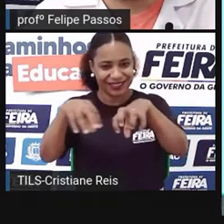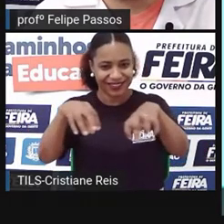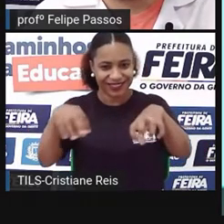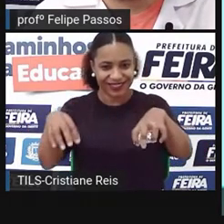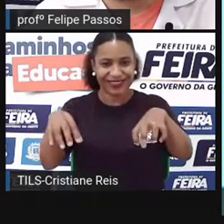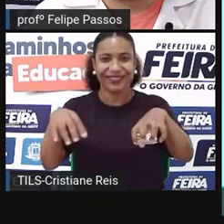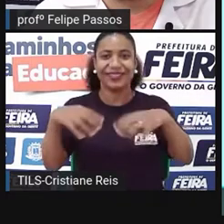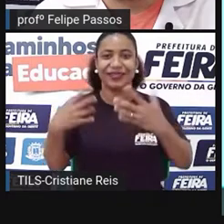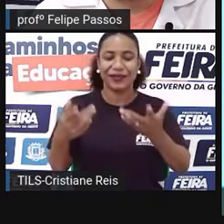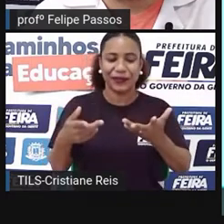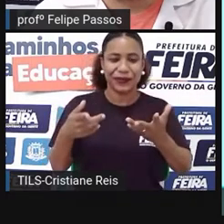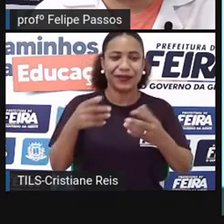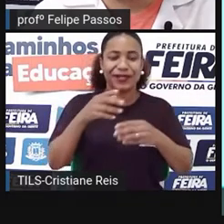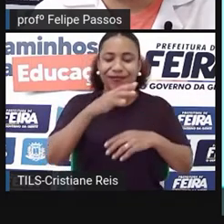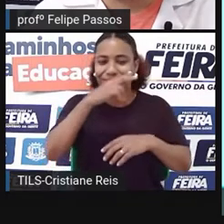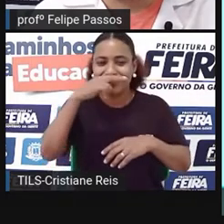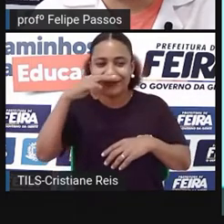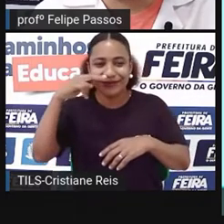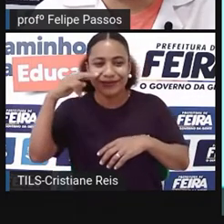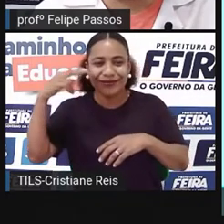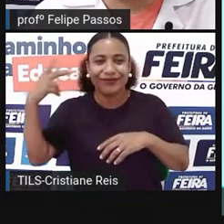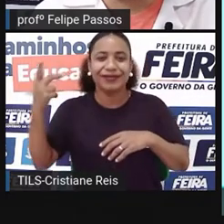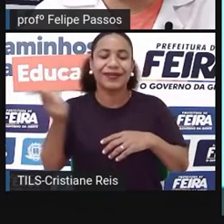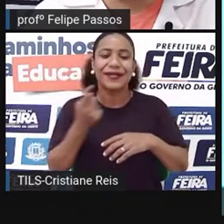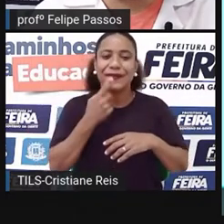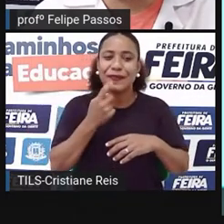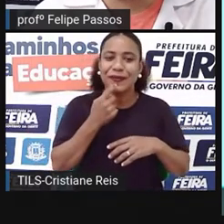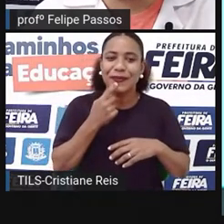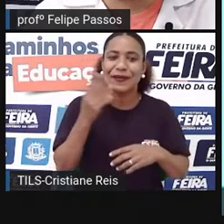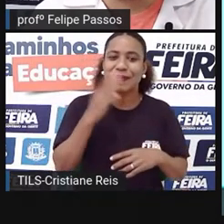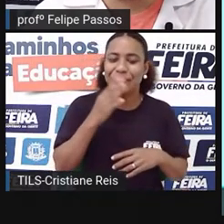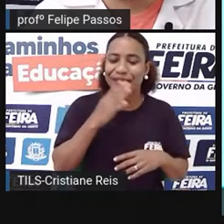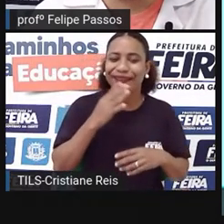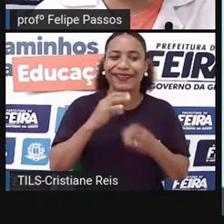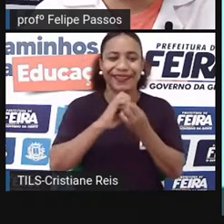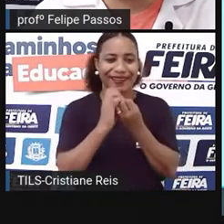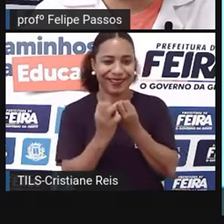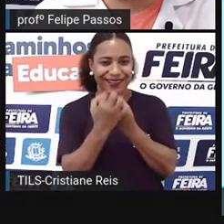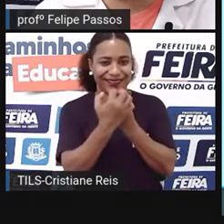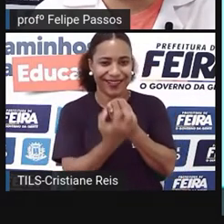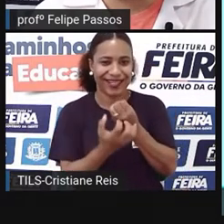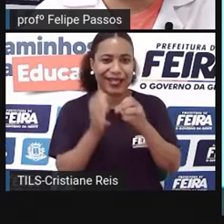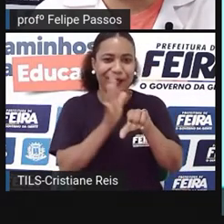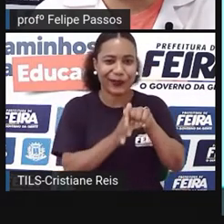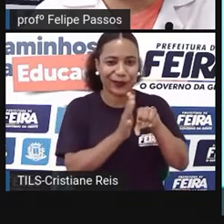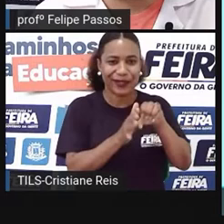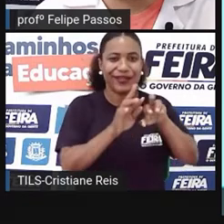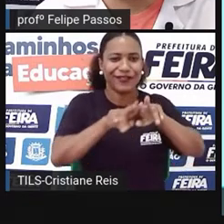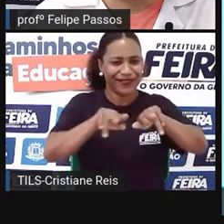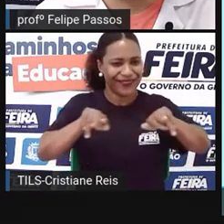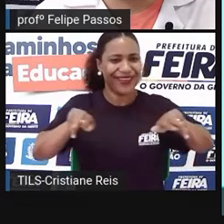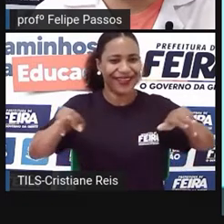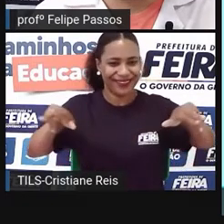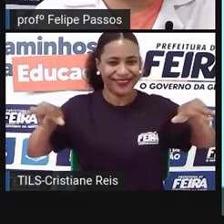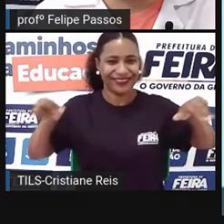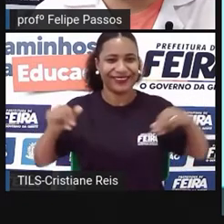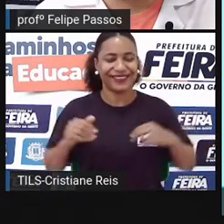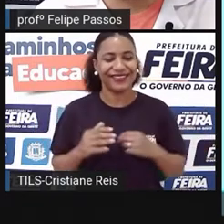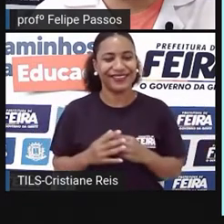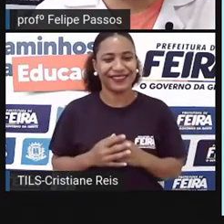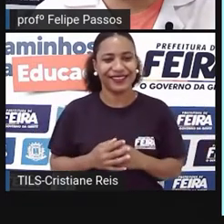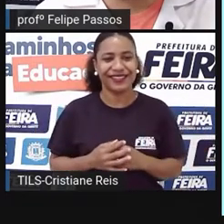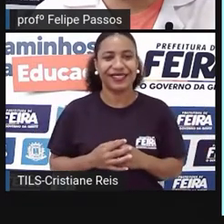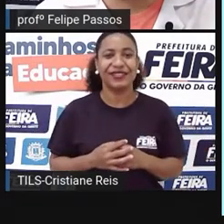alecrim e outros elementos, pimenta, alho e outros elementos para poder compor a imagem. Então, assim,